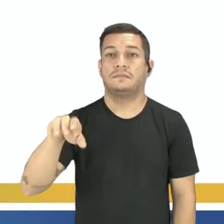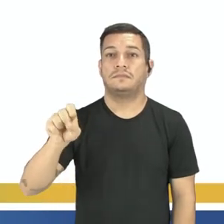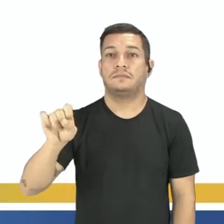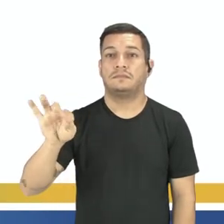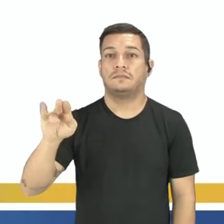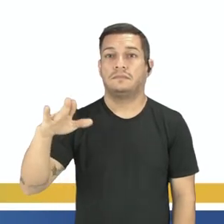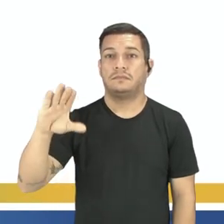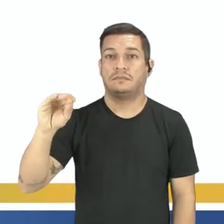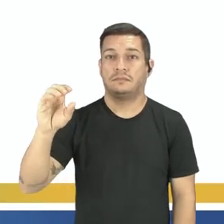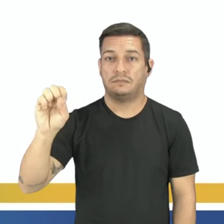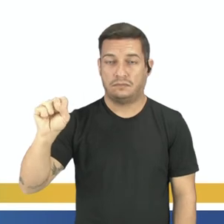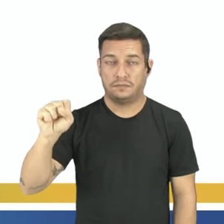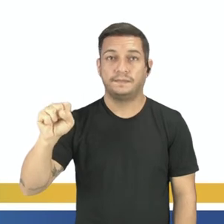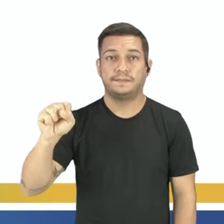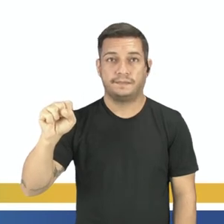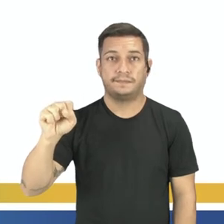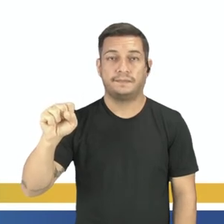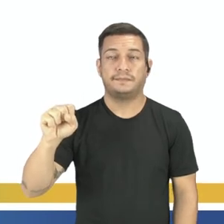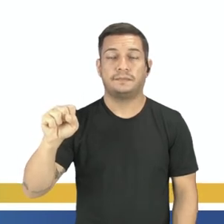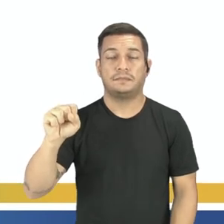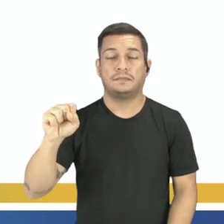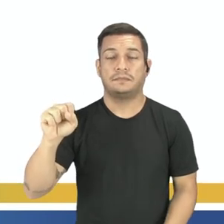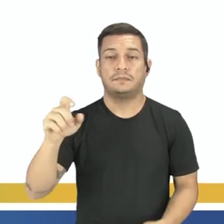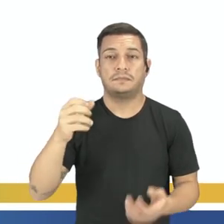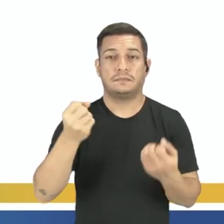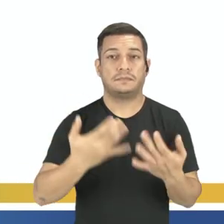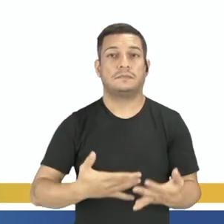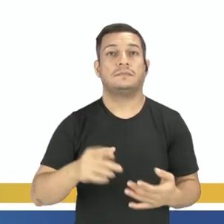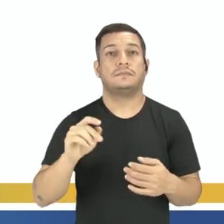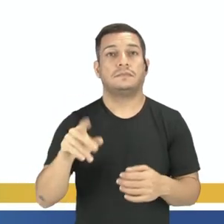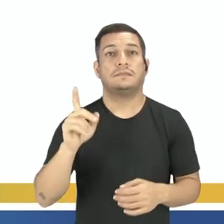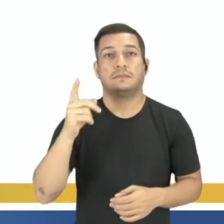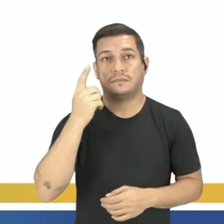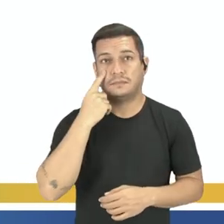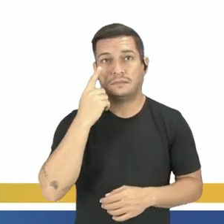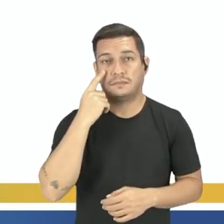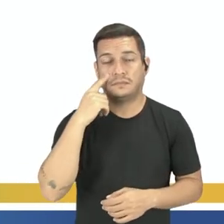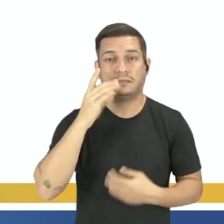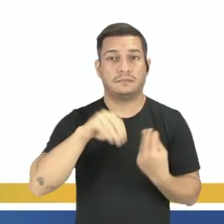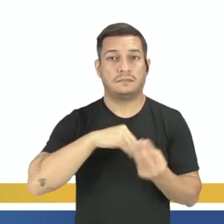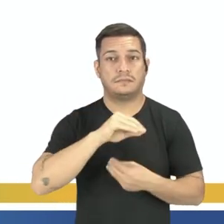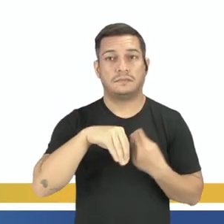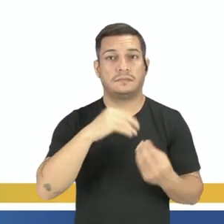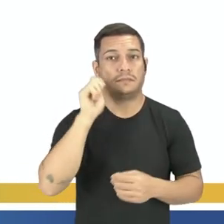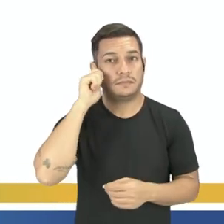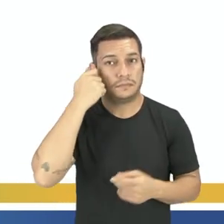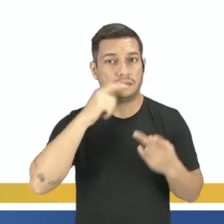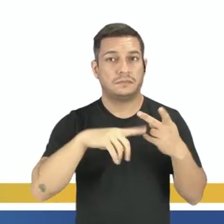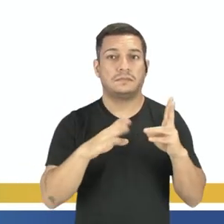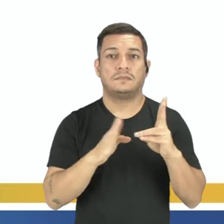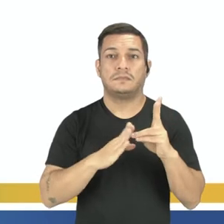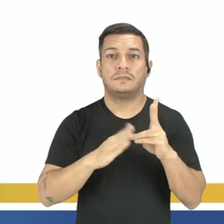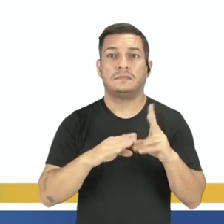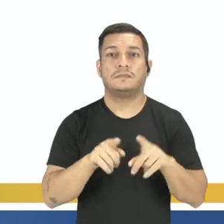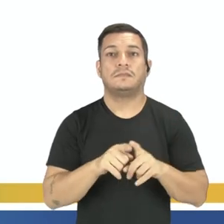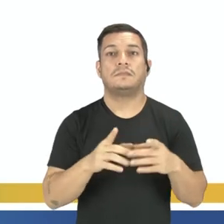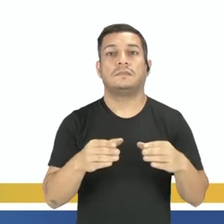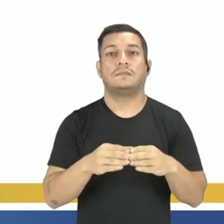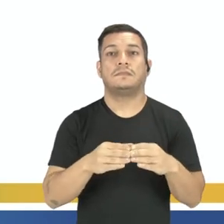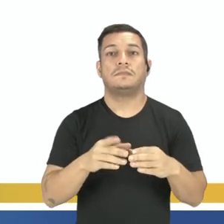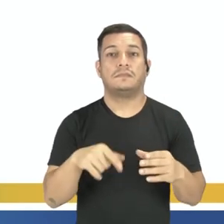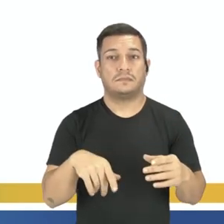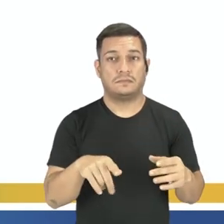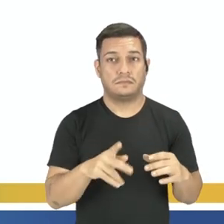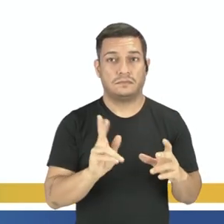os mestiços, né? A está bem no meio aí, a está falando, já é mestiços mesmo, que está aí misturado, negros, índios, que é a comunidade